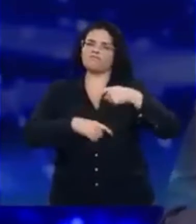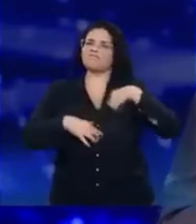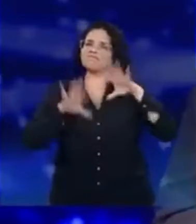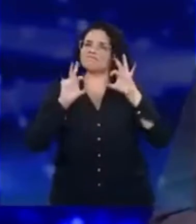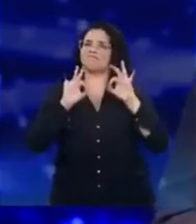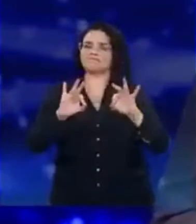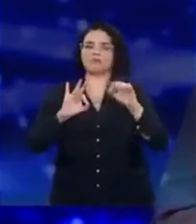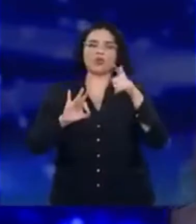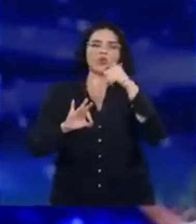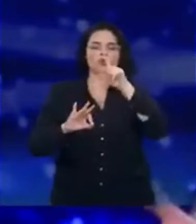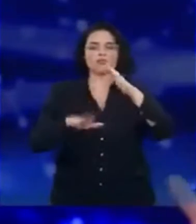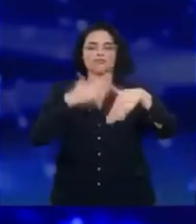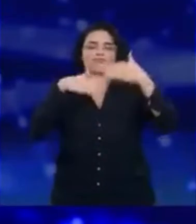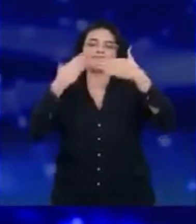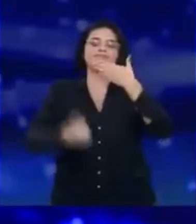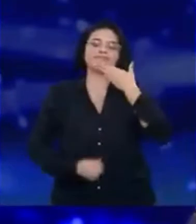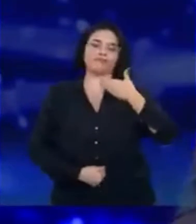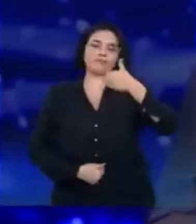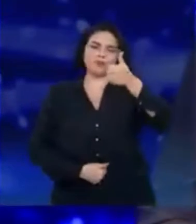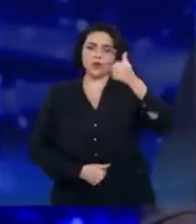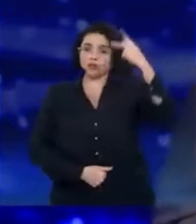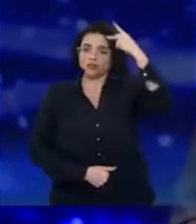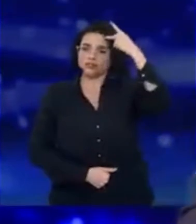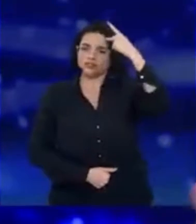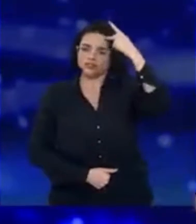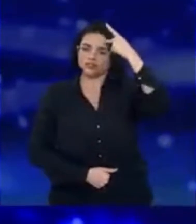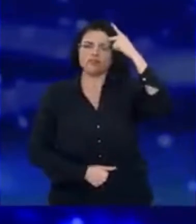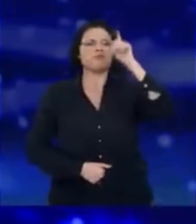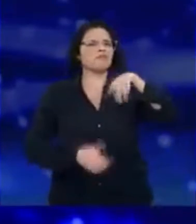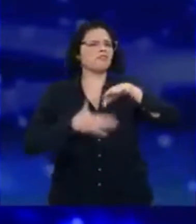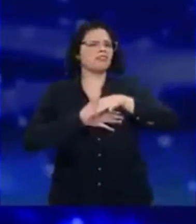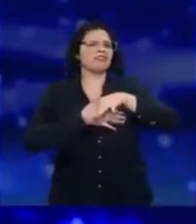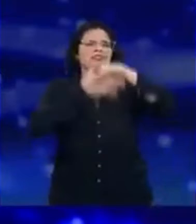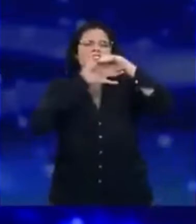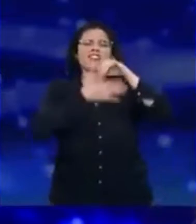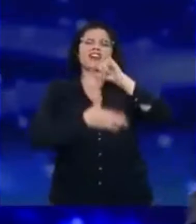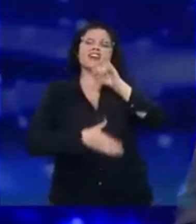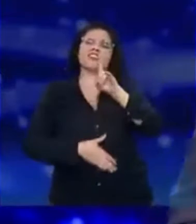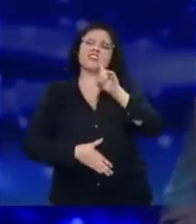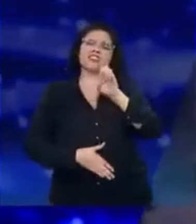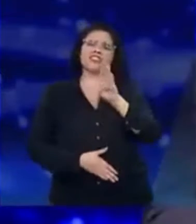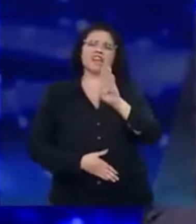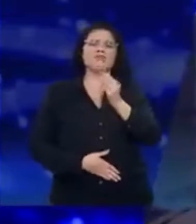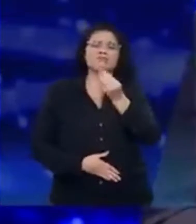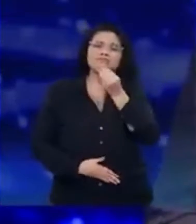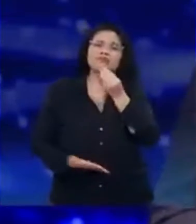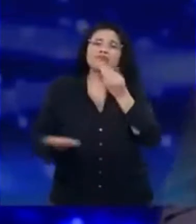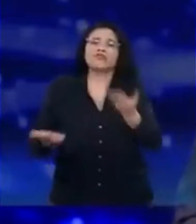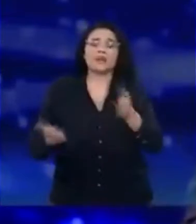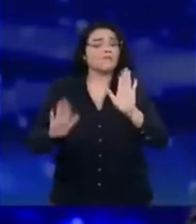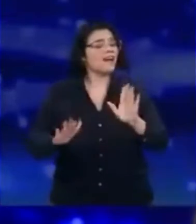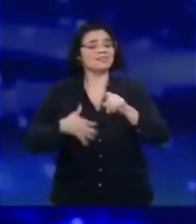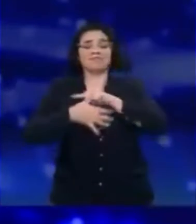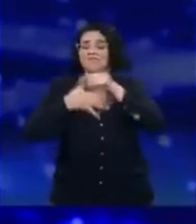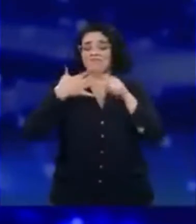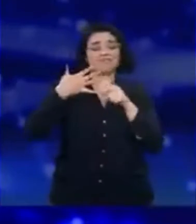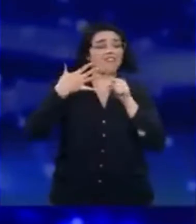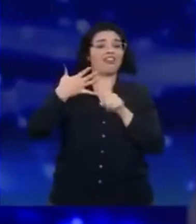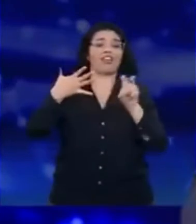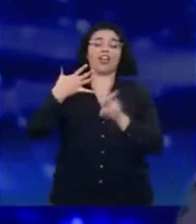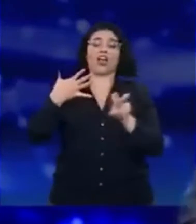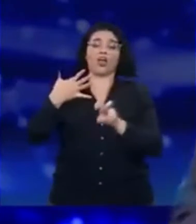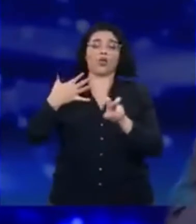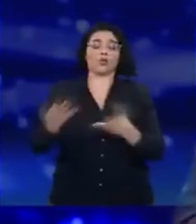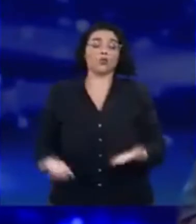gente vai conseguir melhorar. Não é possível que São Paulo não seja líder no IDEB, seja a quinto lugar. E não é possível também que São Paulo